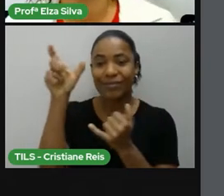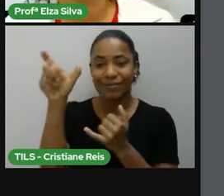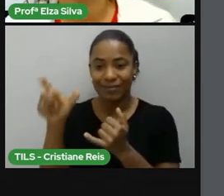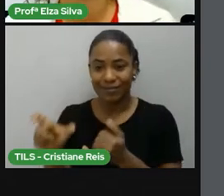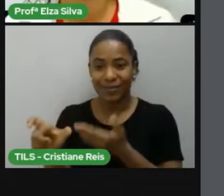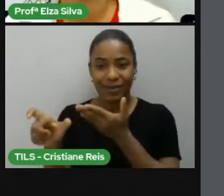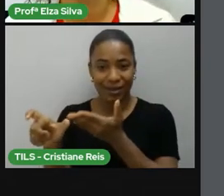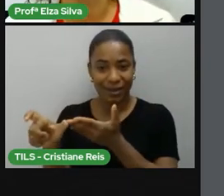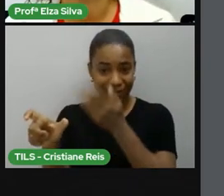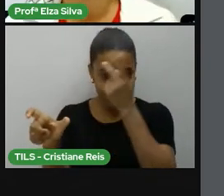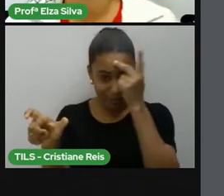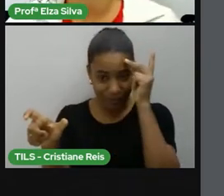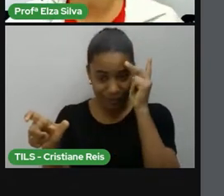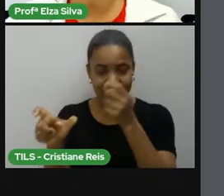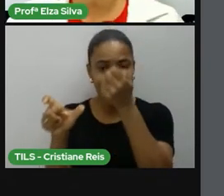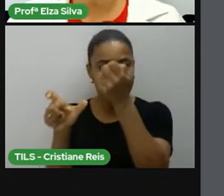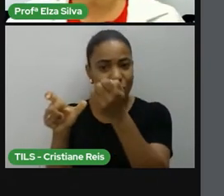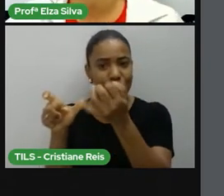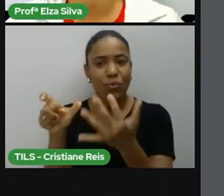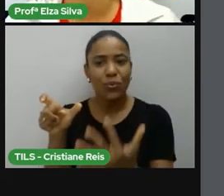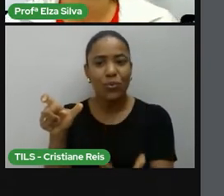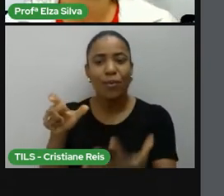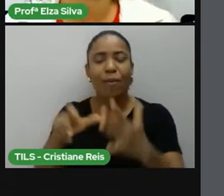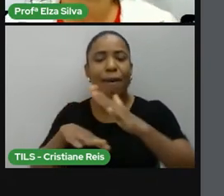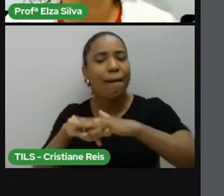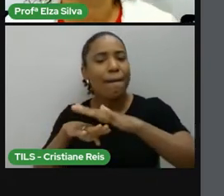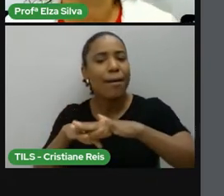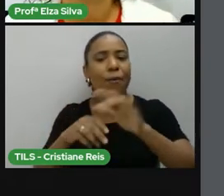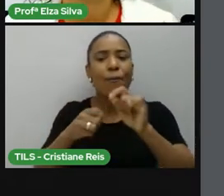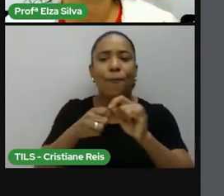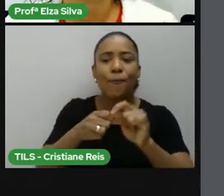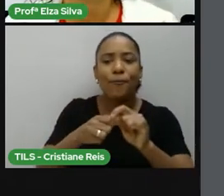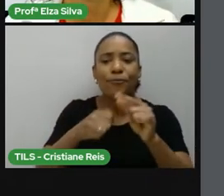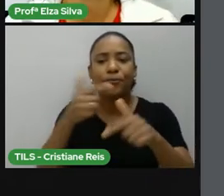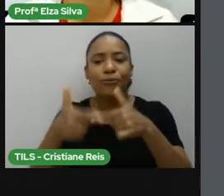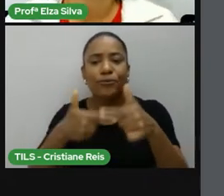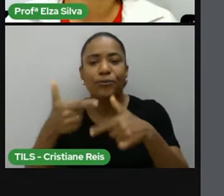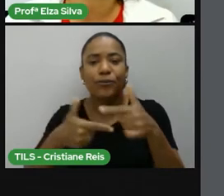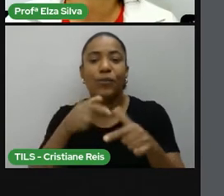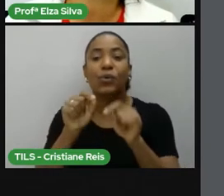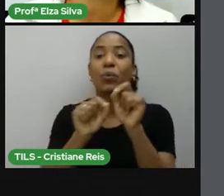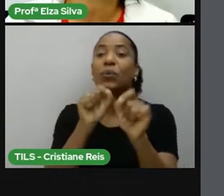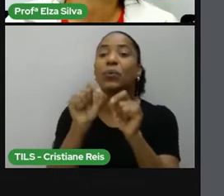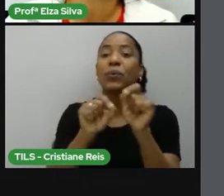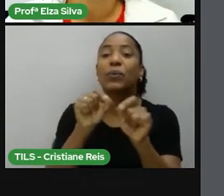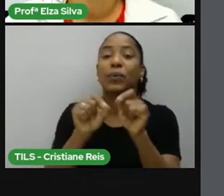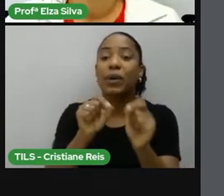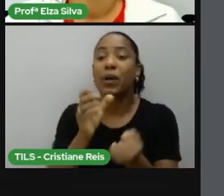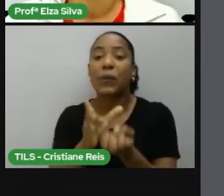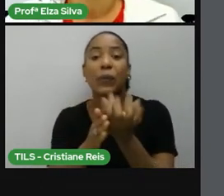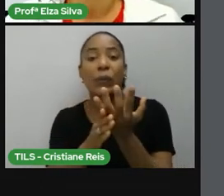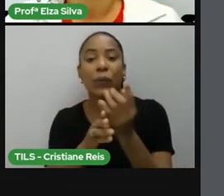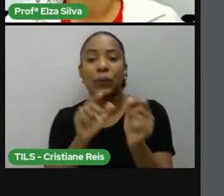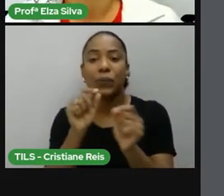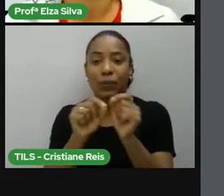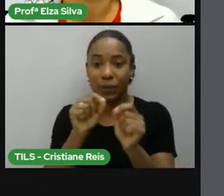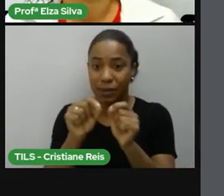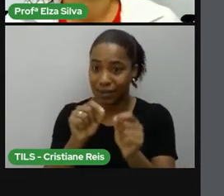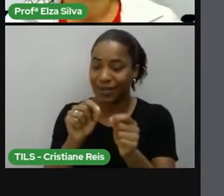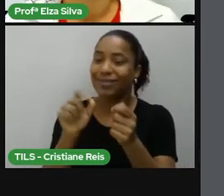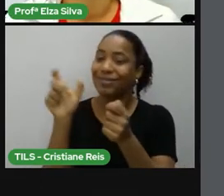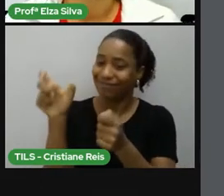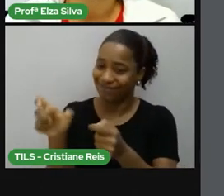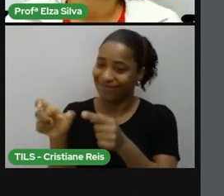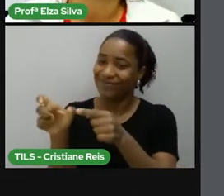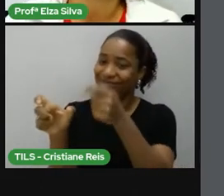biografada fez para se destacar na sociedade. Neste texto, nós temos que